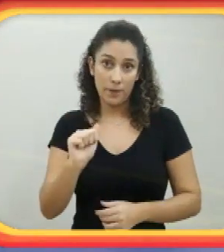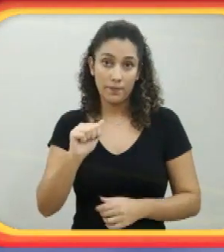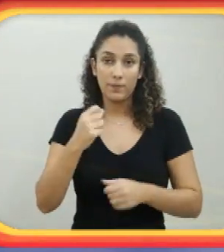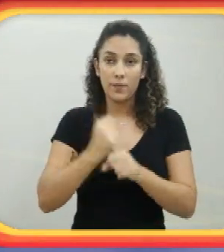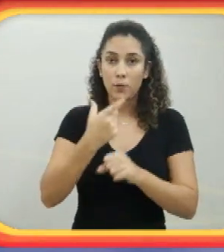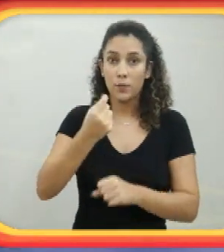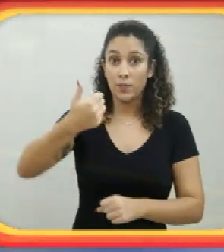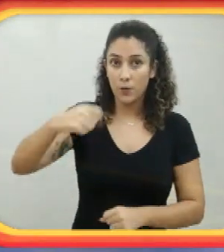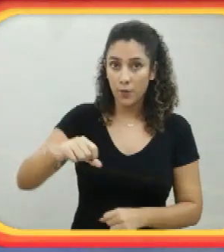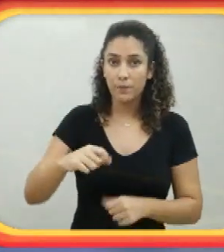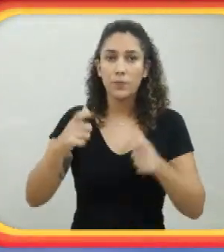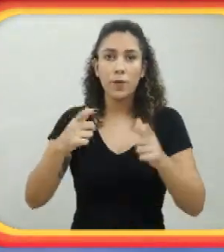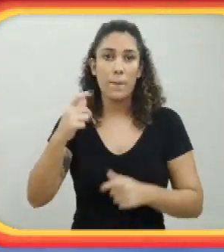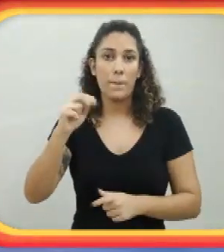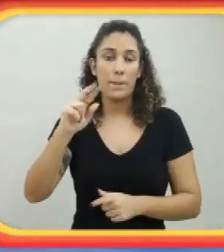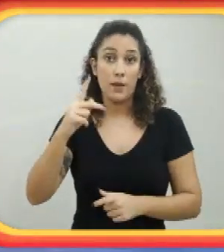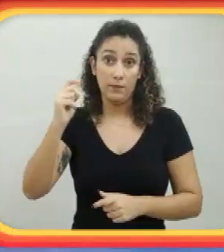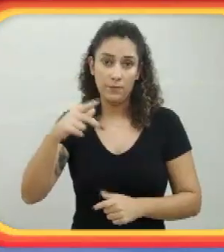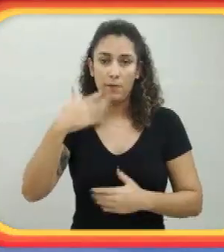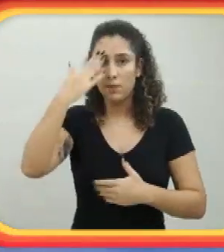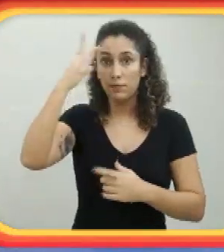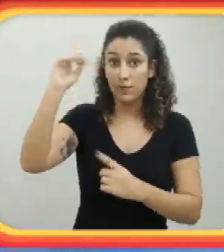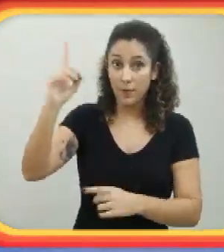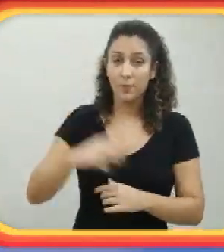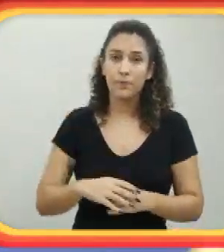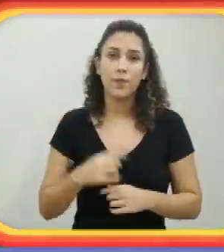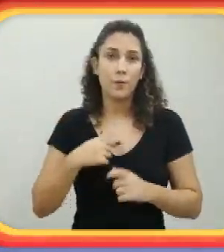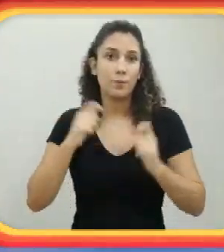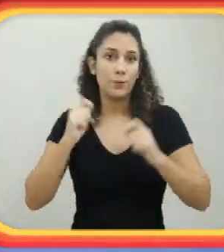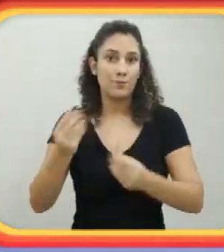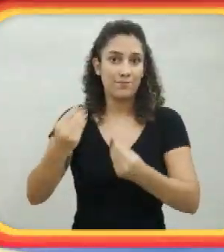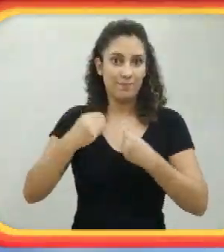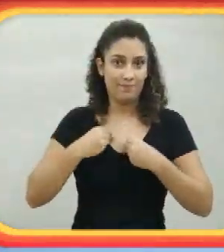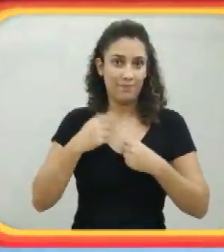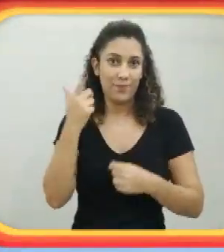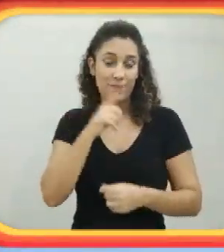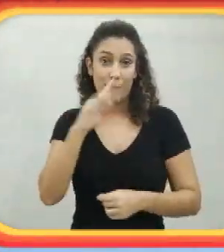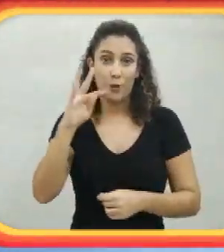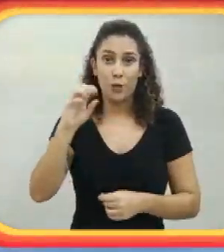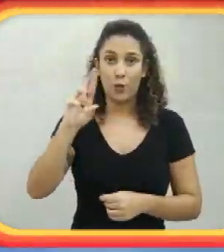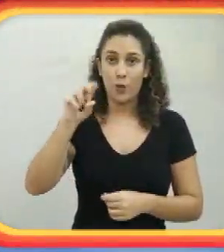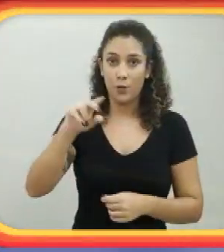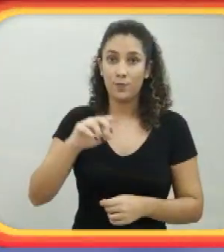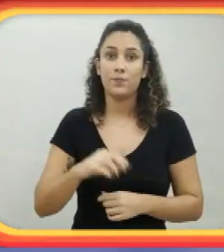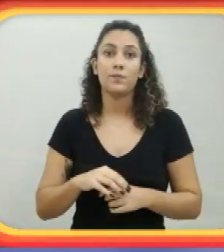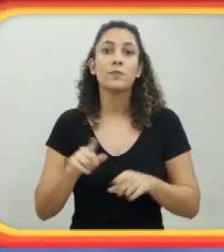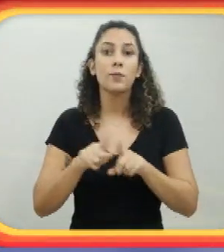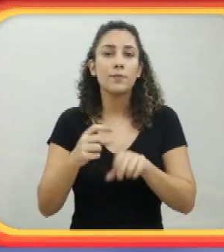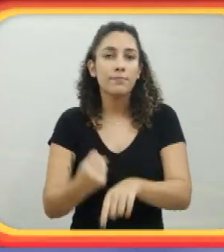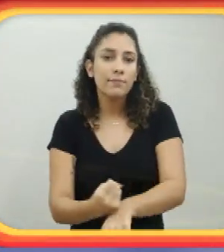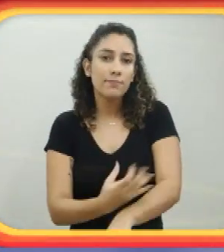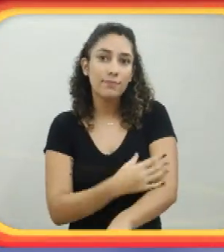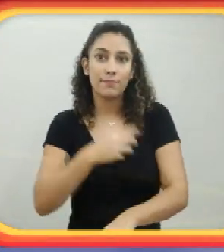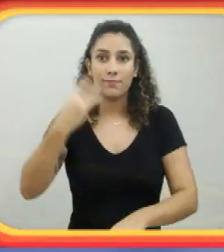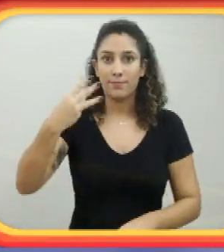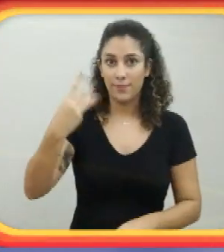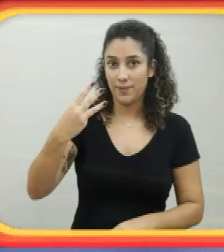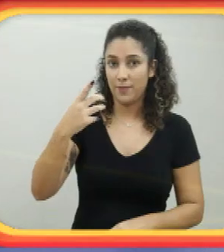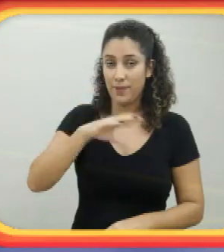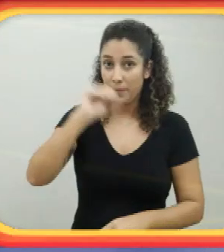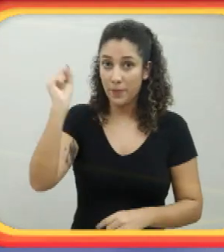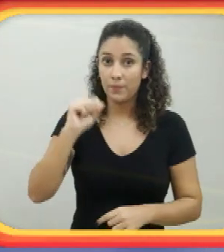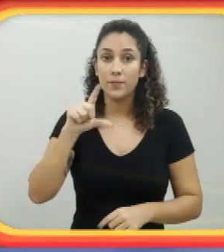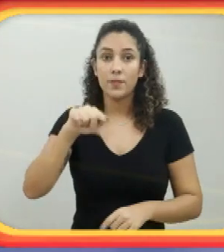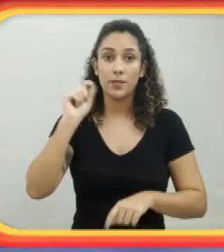Parapã. Graças a Deus, sendo que eu pude estar presente em Toronto também, e foi emocionante se tornar